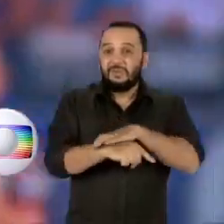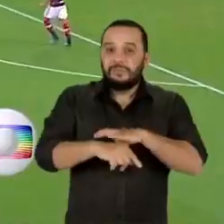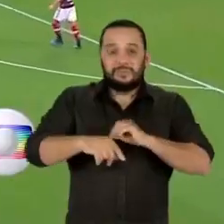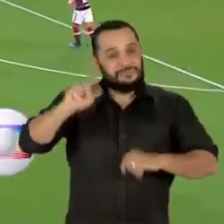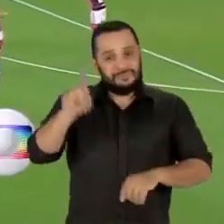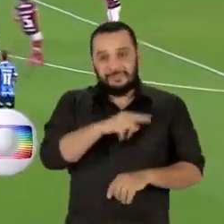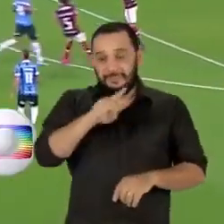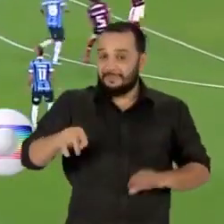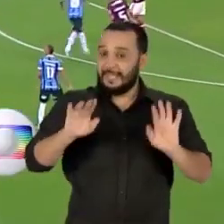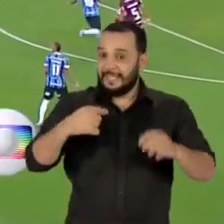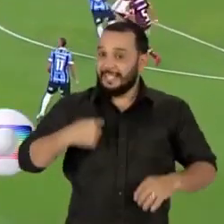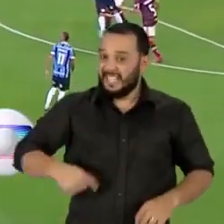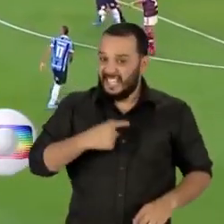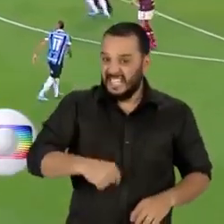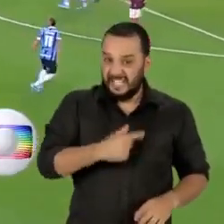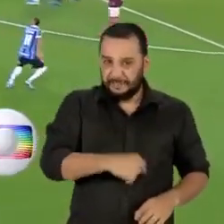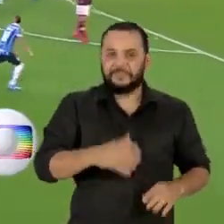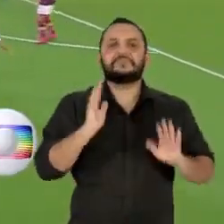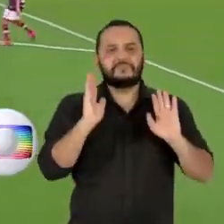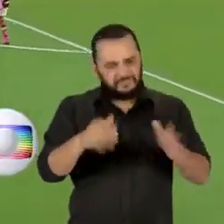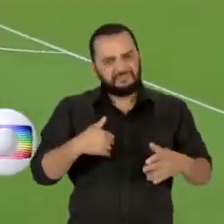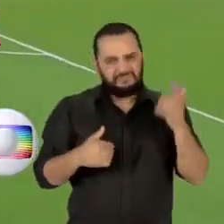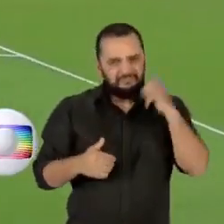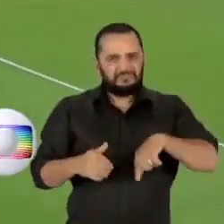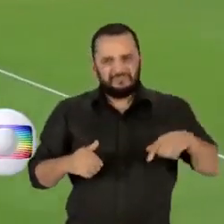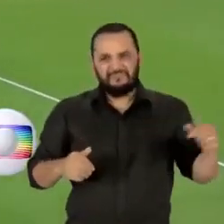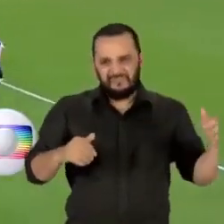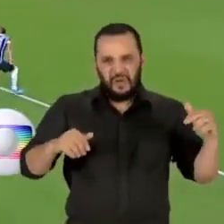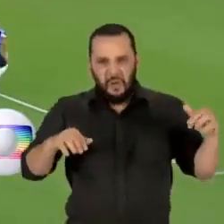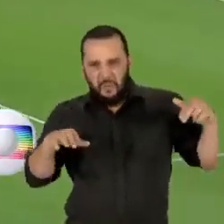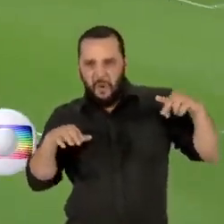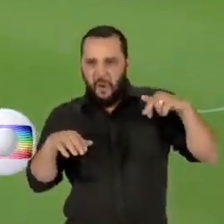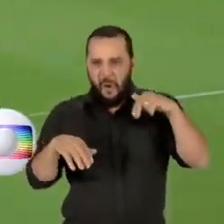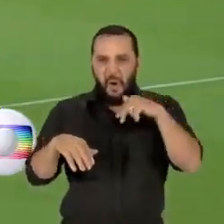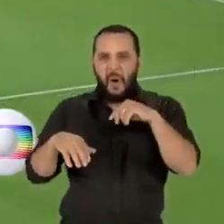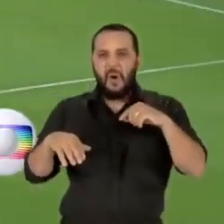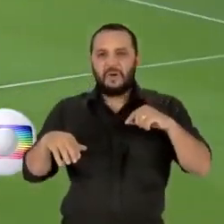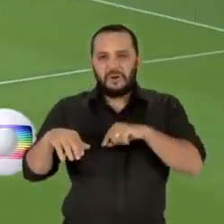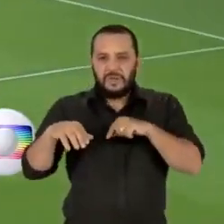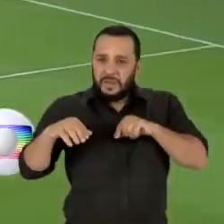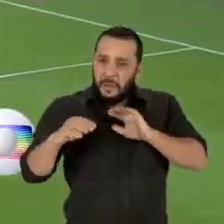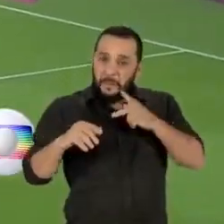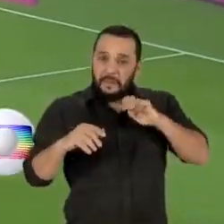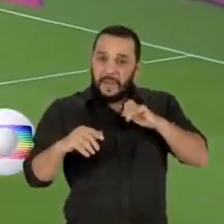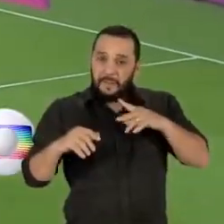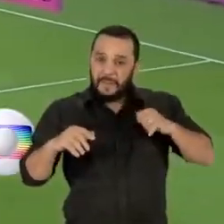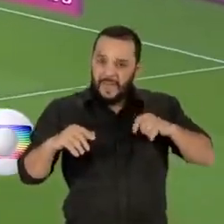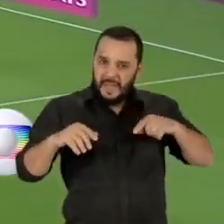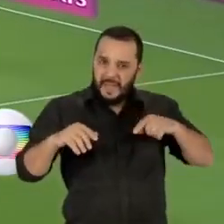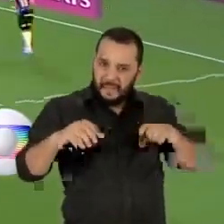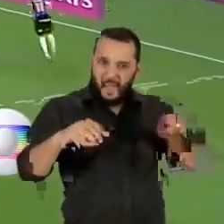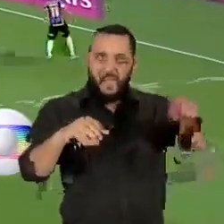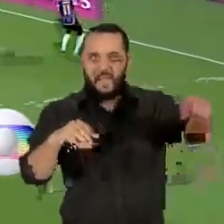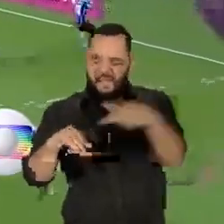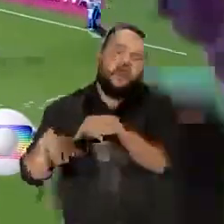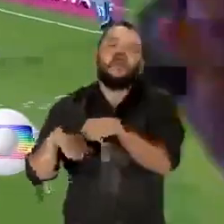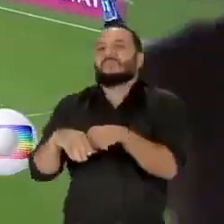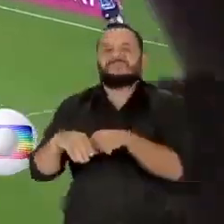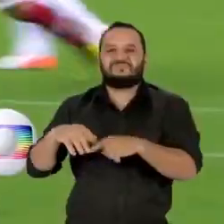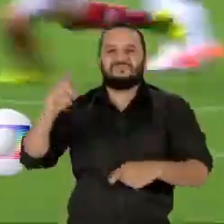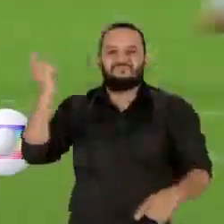Mas o Grêmio foi buscar um empate no final da partida. Everton Cebolinha cruzou e Pepe de joelho empurrou para a rede.